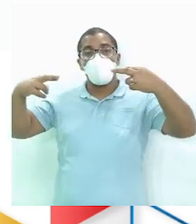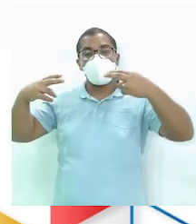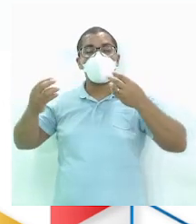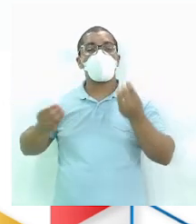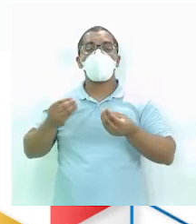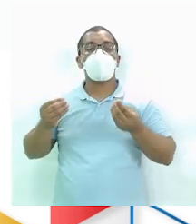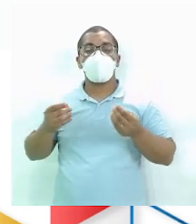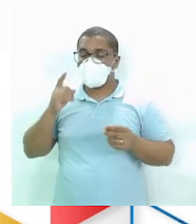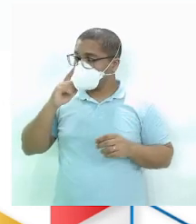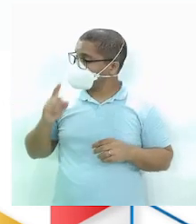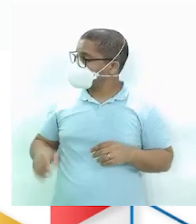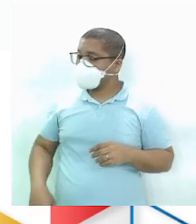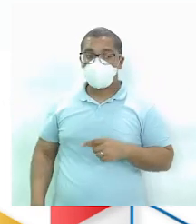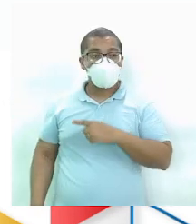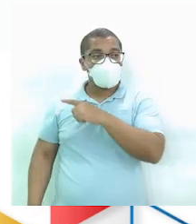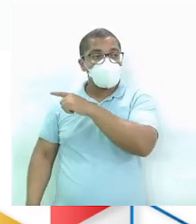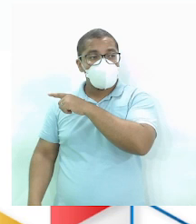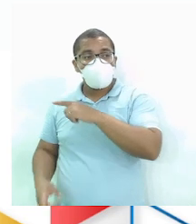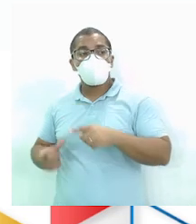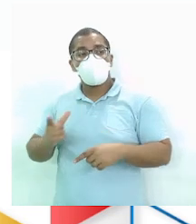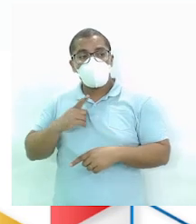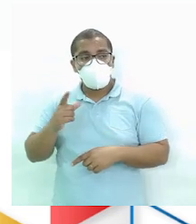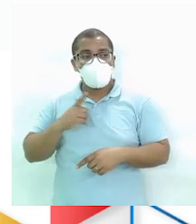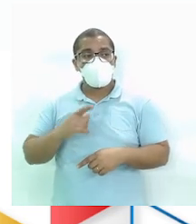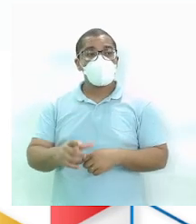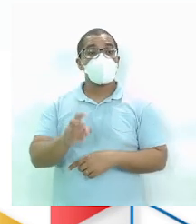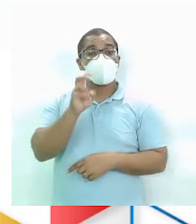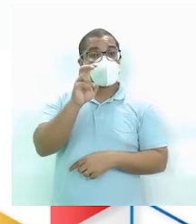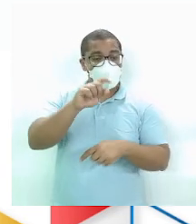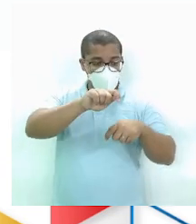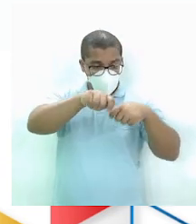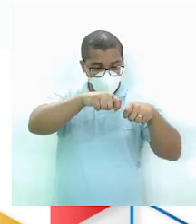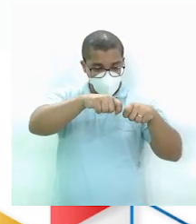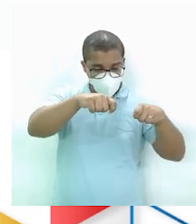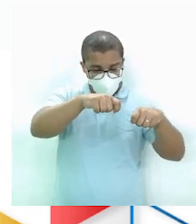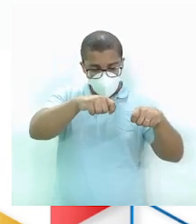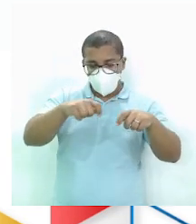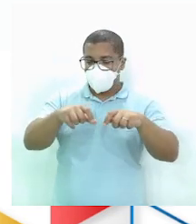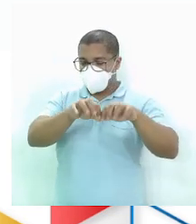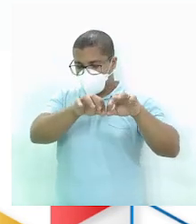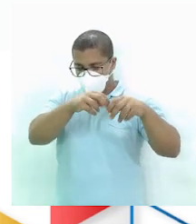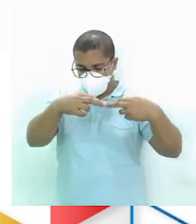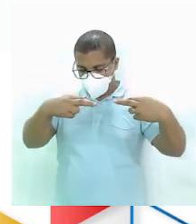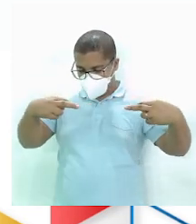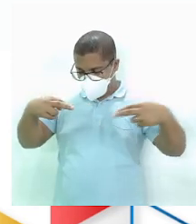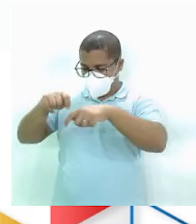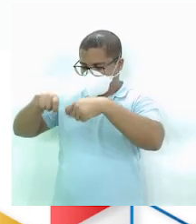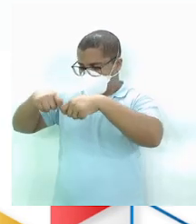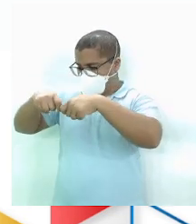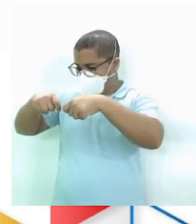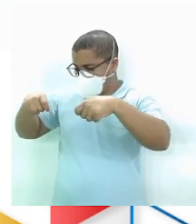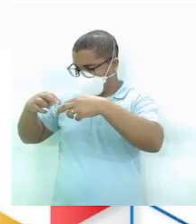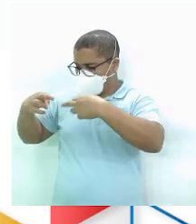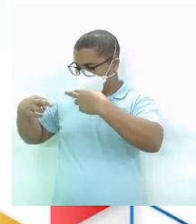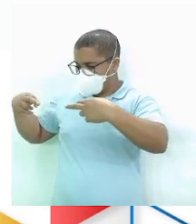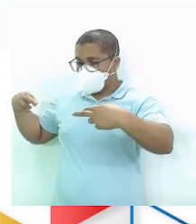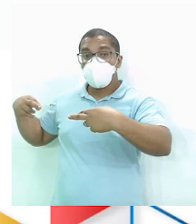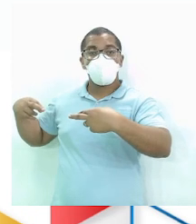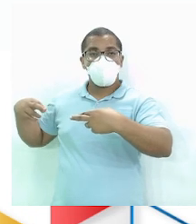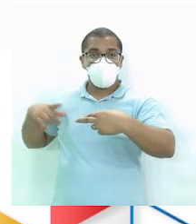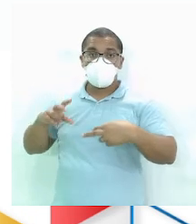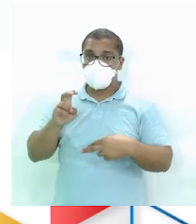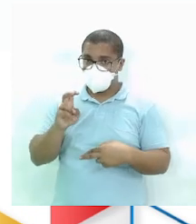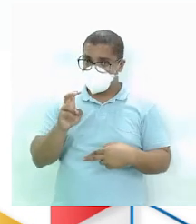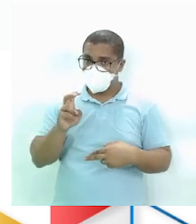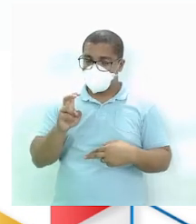Nesse aí Eu tenho Cinco nós Cinco distâncias Que representam Esse nós Na parte de baixo